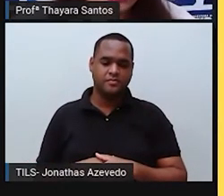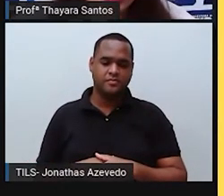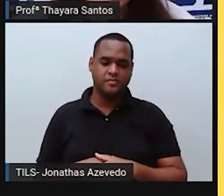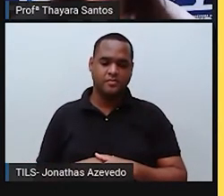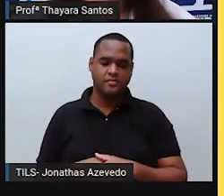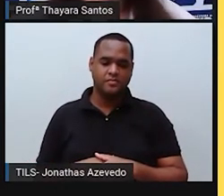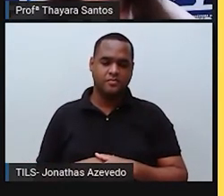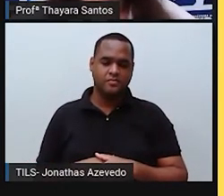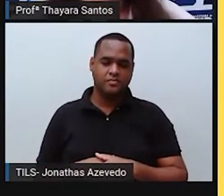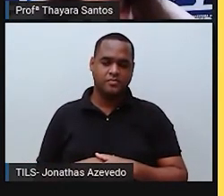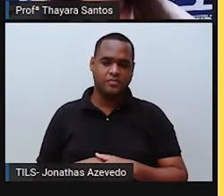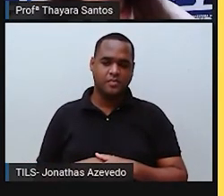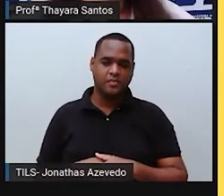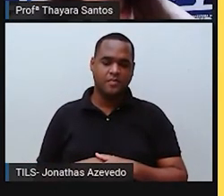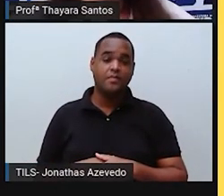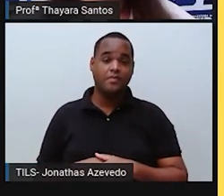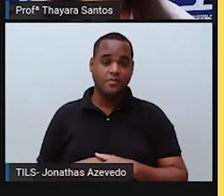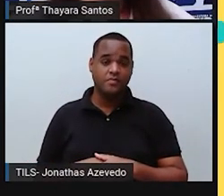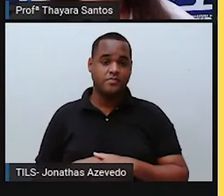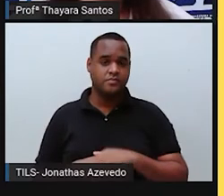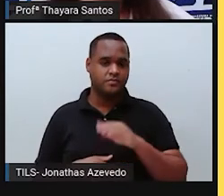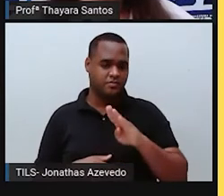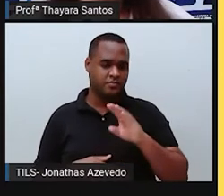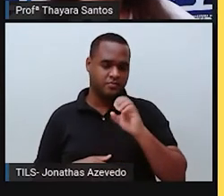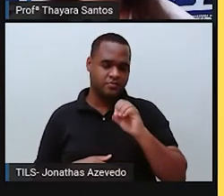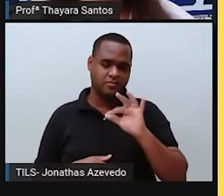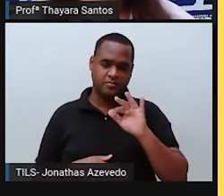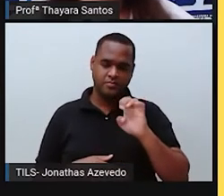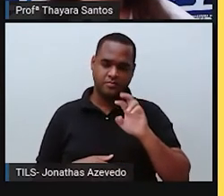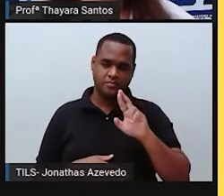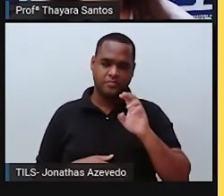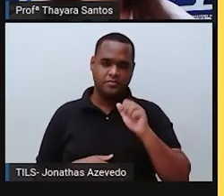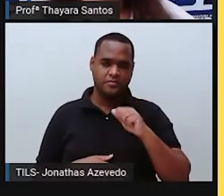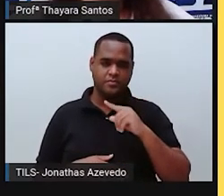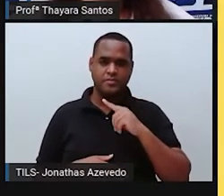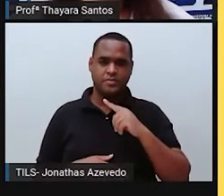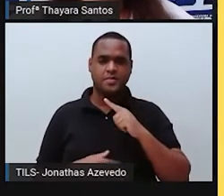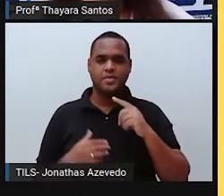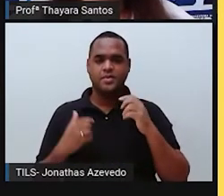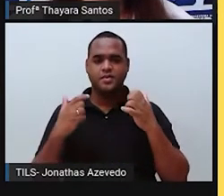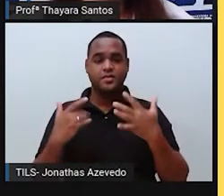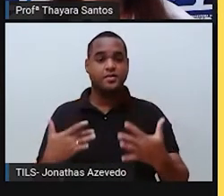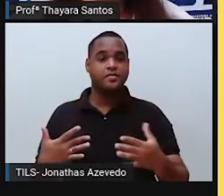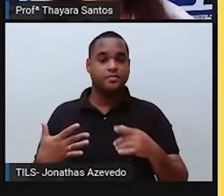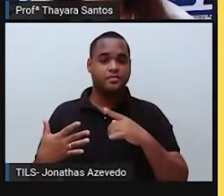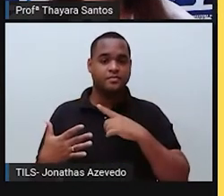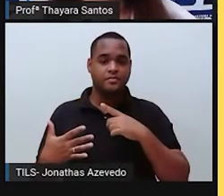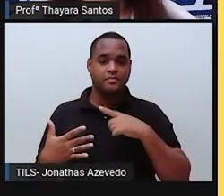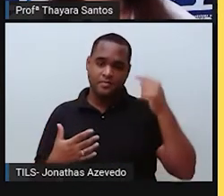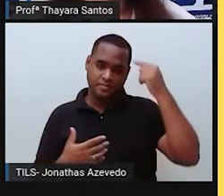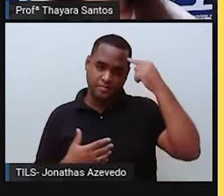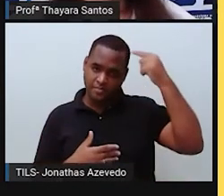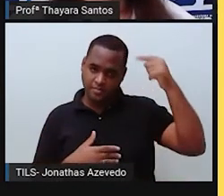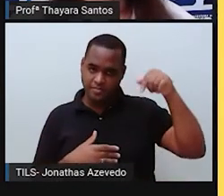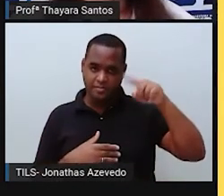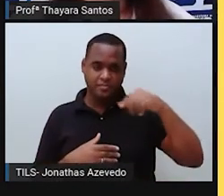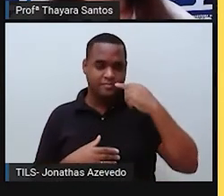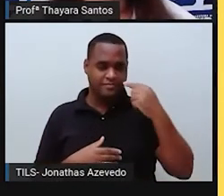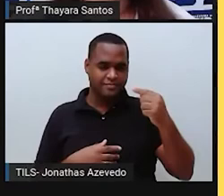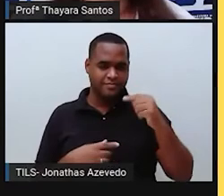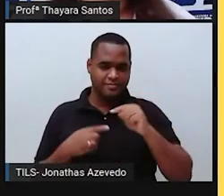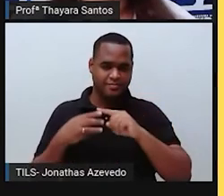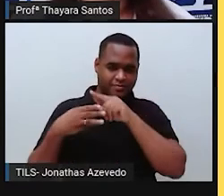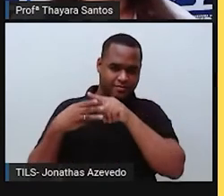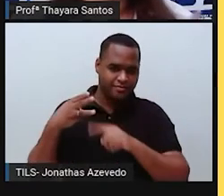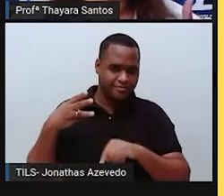falei, a biosfera é o nosso próprio planeta. Nosso planetinha lindo aí, nosso planeta Terra. E ela é formada por essas